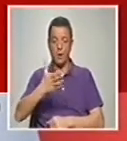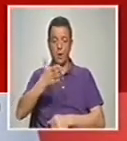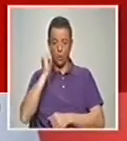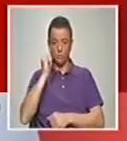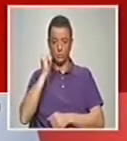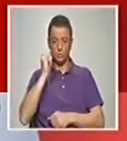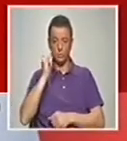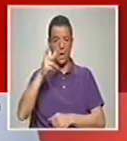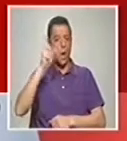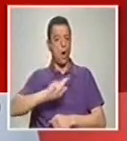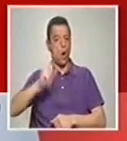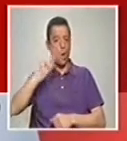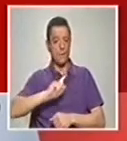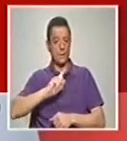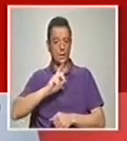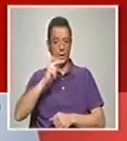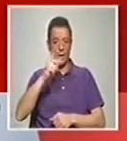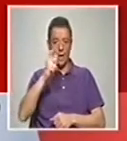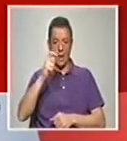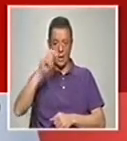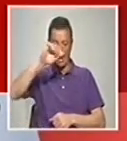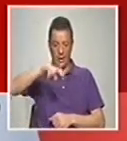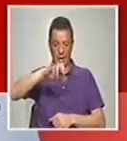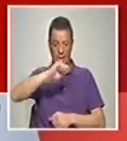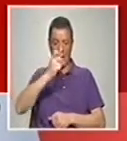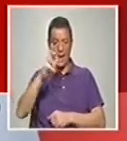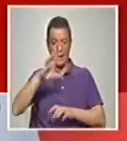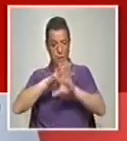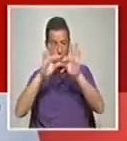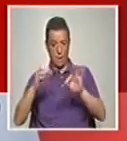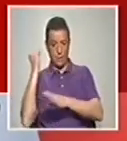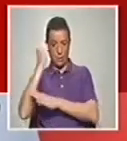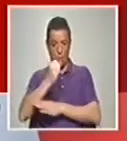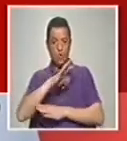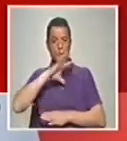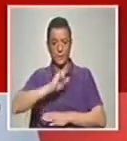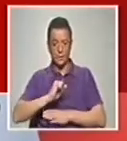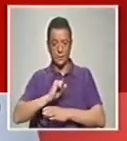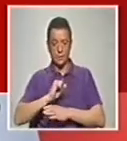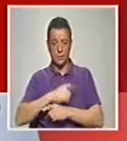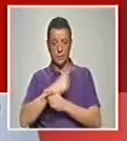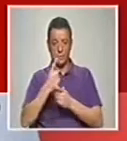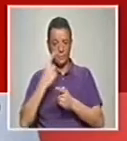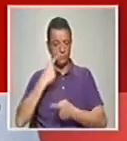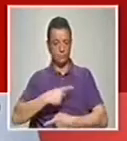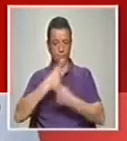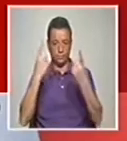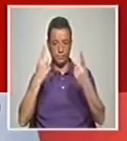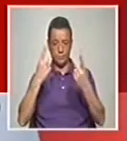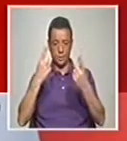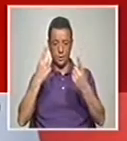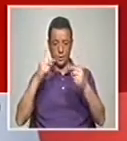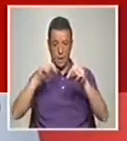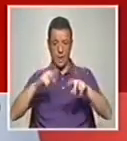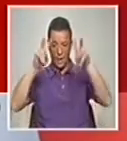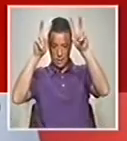uma mulher perto da Alenquer matou os filhos pela mesma razão. O que significa que há tantas medeias por aí. Este